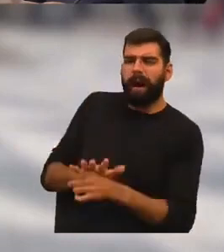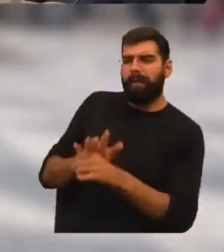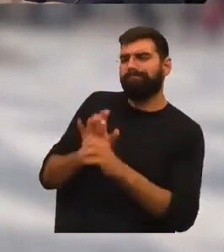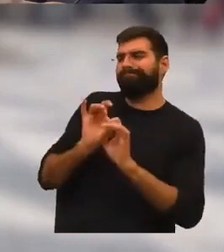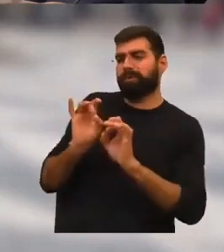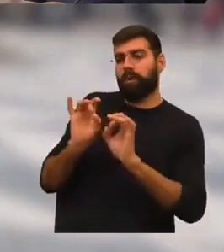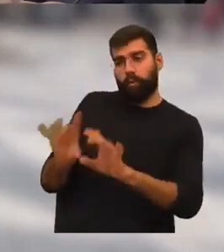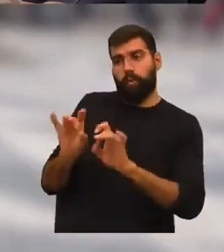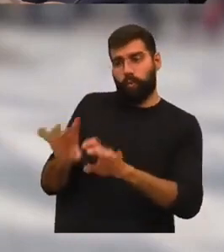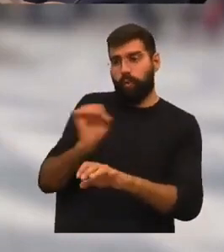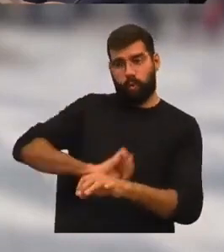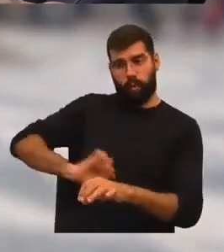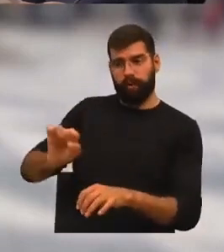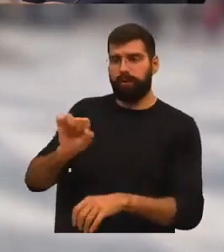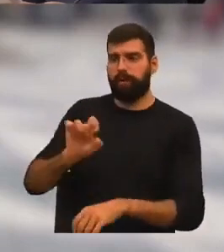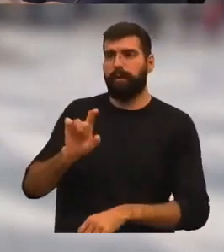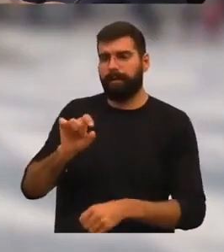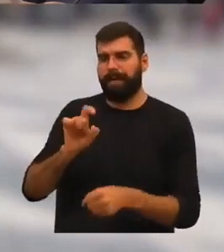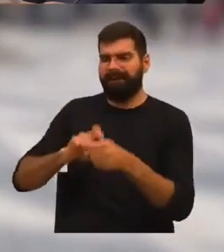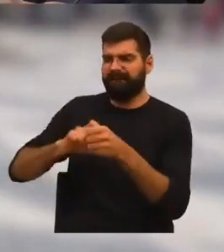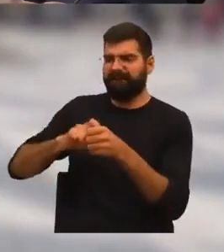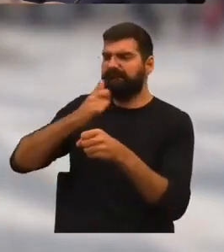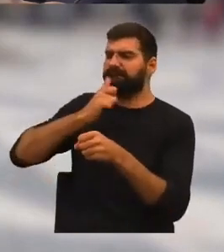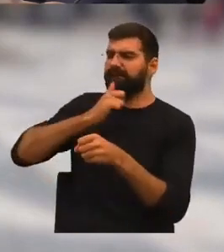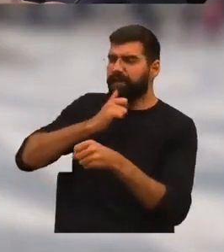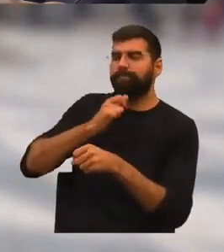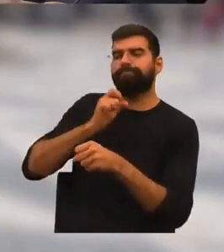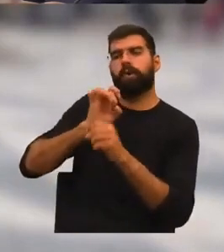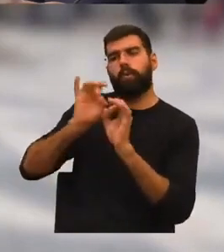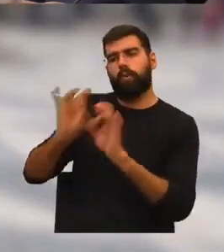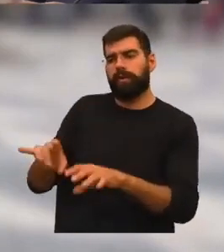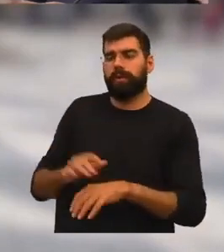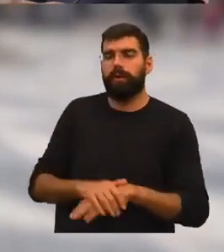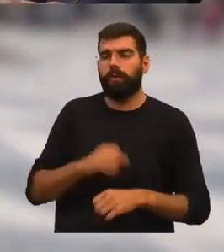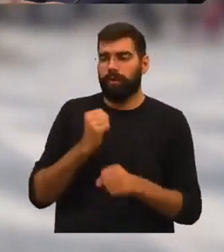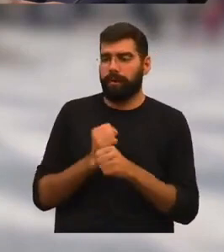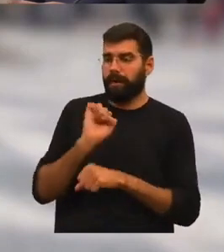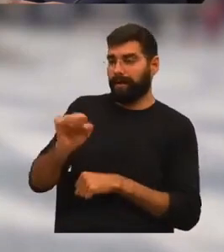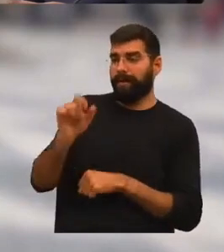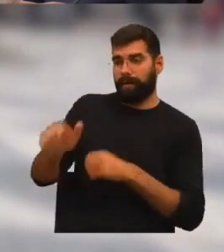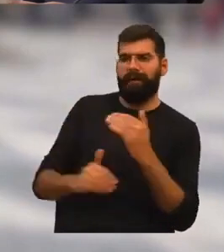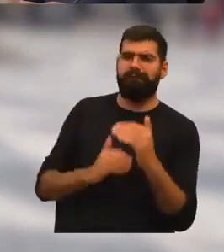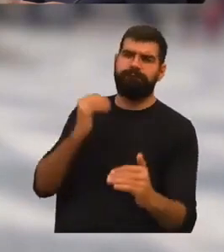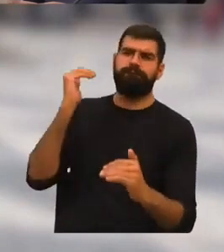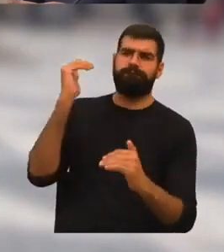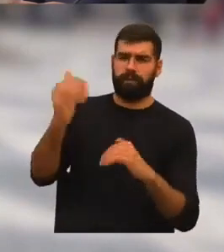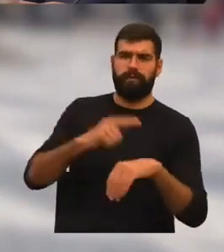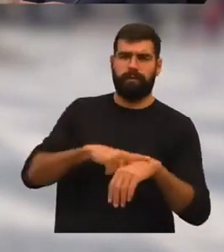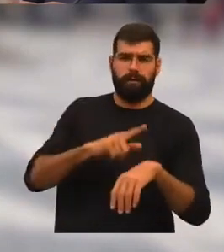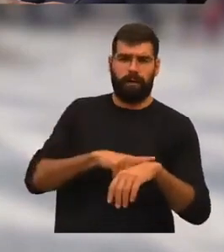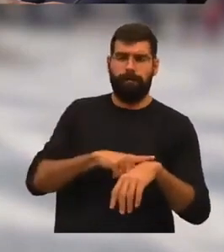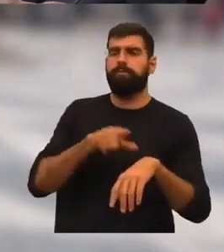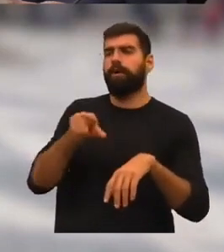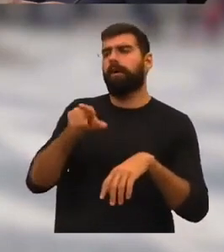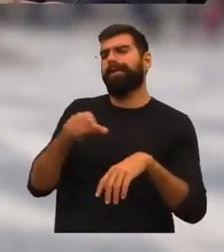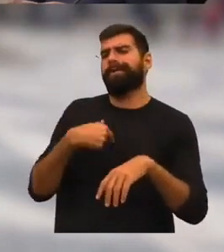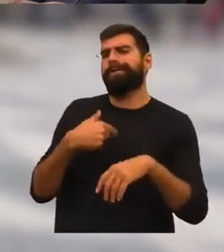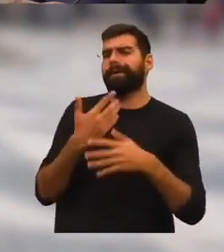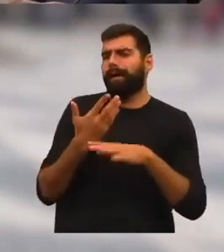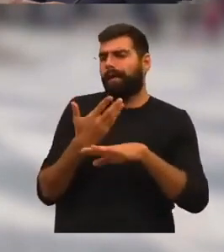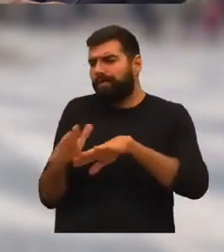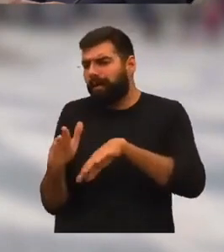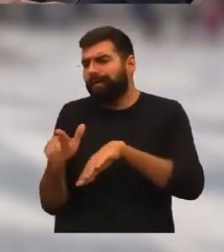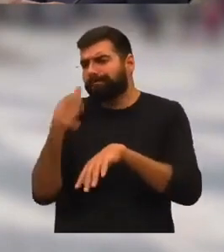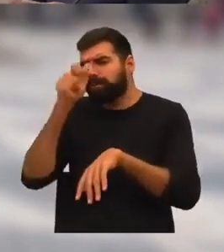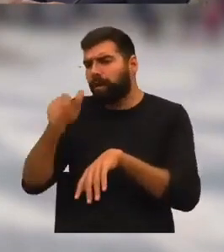tirania política do colonialismo. Toda a sua obra, única e muito à frente do seu tempo, apelando ao fim da segregação racial e